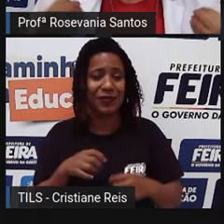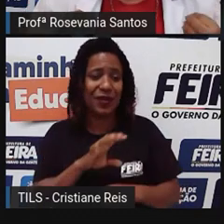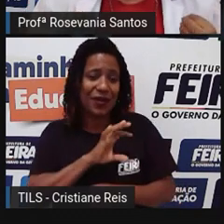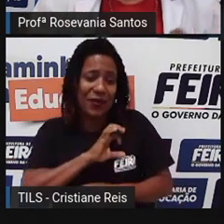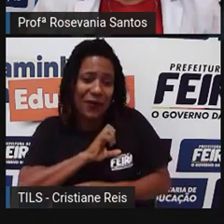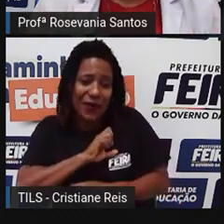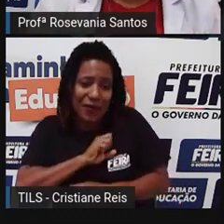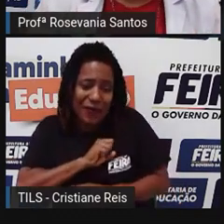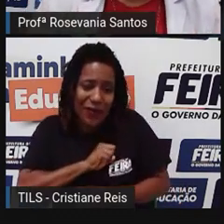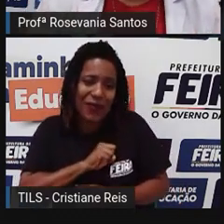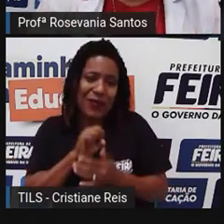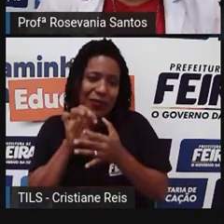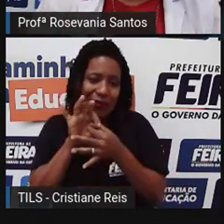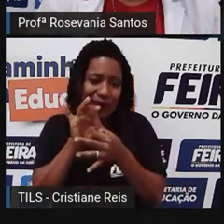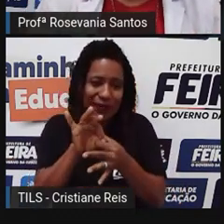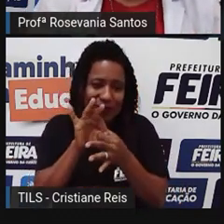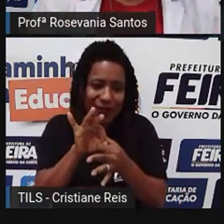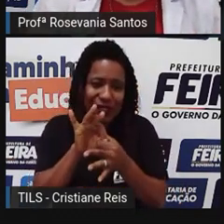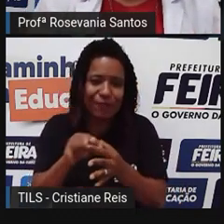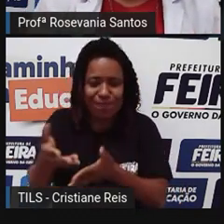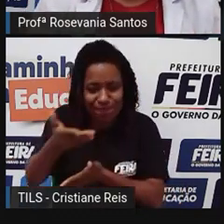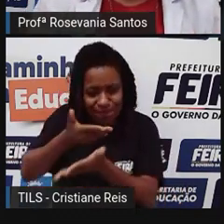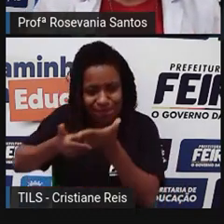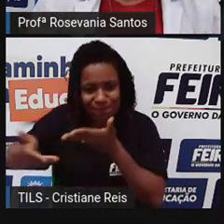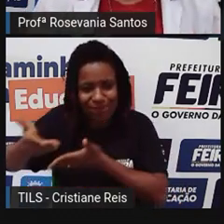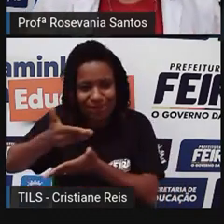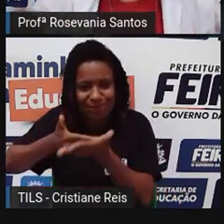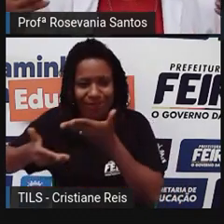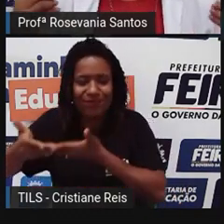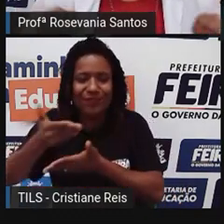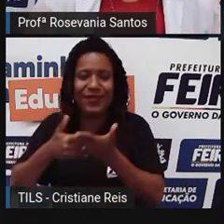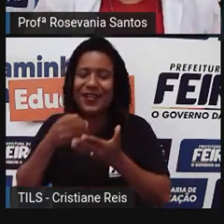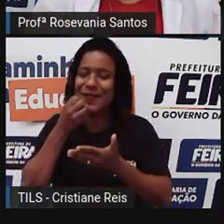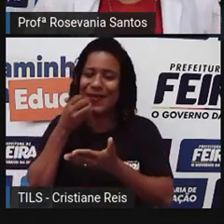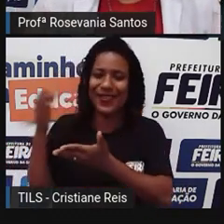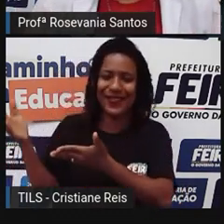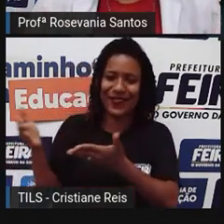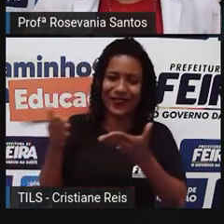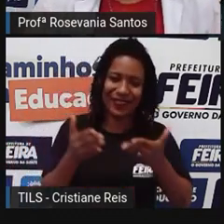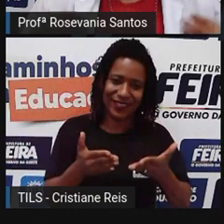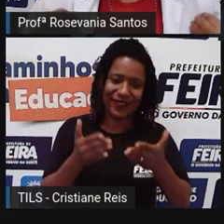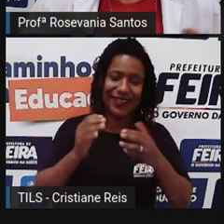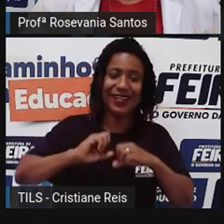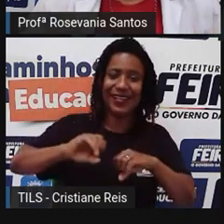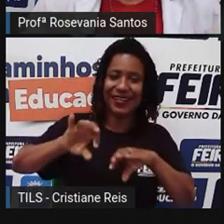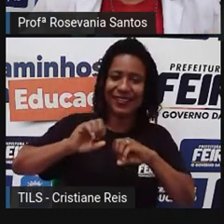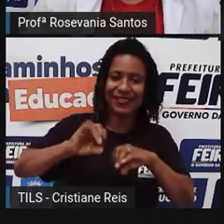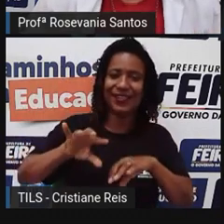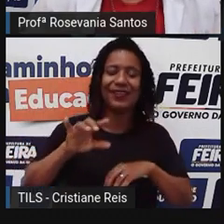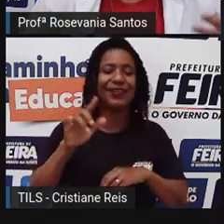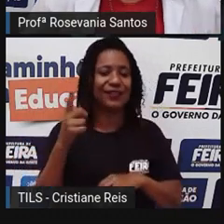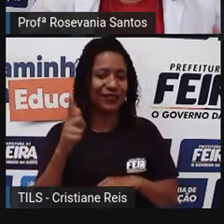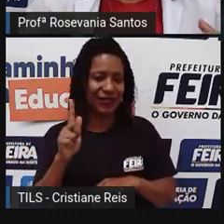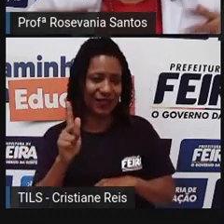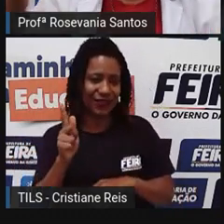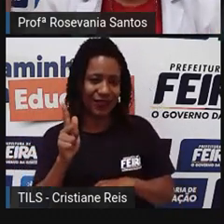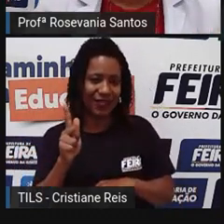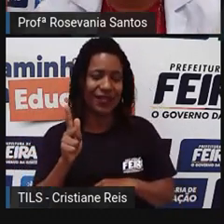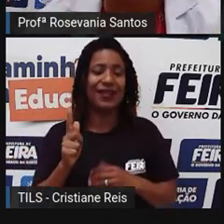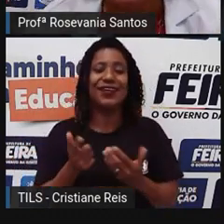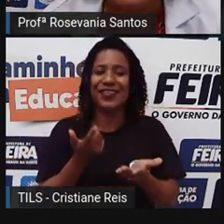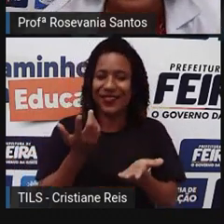Então, sejam bem-vindos às nossas aulas de geografia. Espero que vocês curtam, que vocês aprendam, que vocês